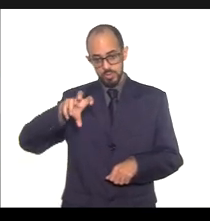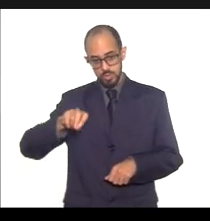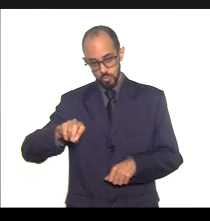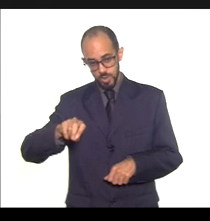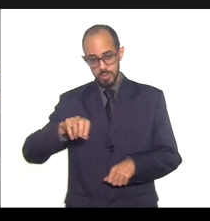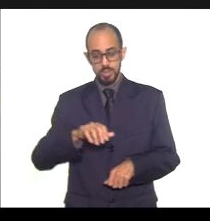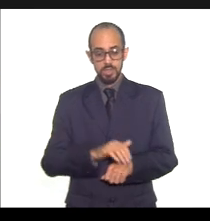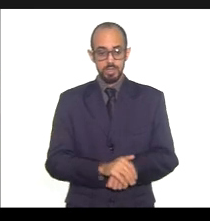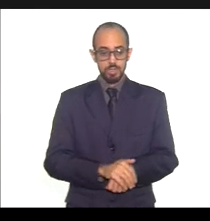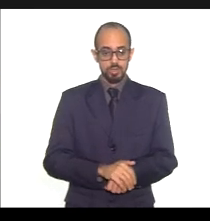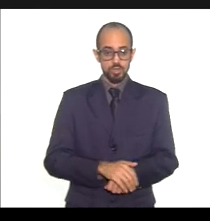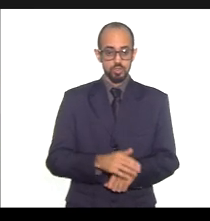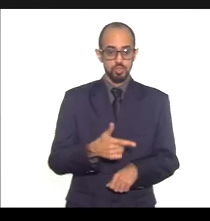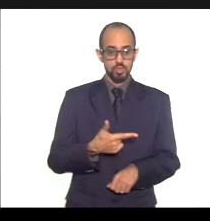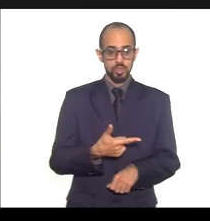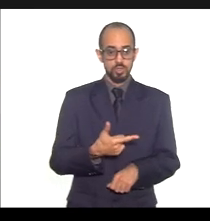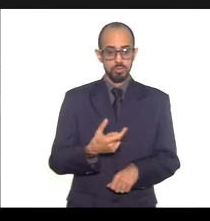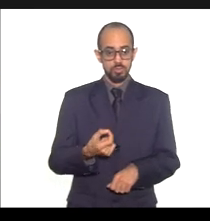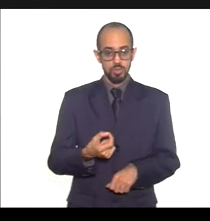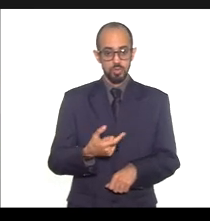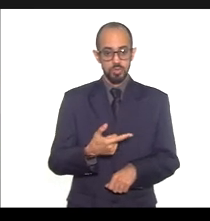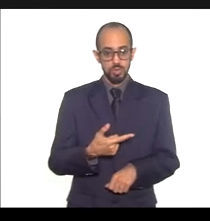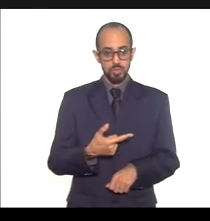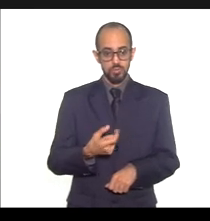de 2020,